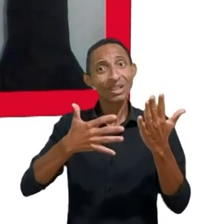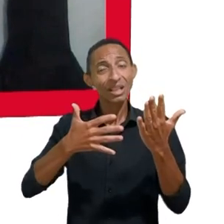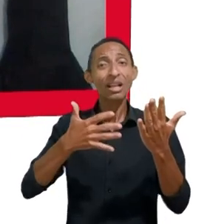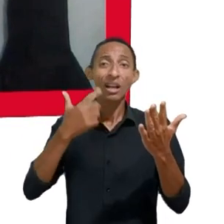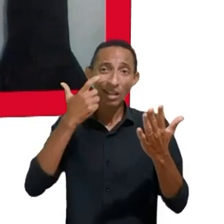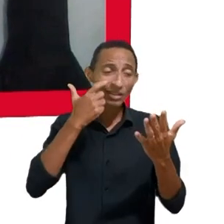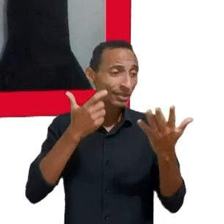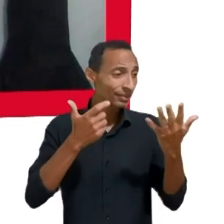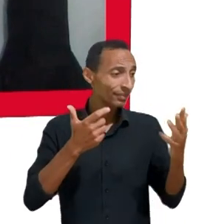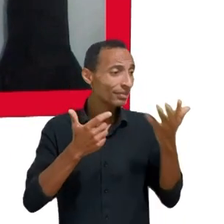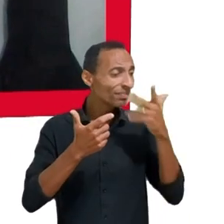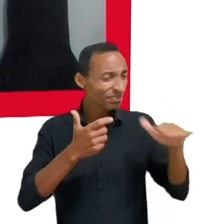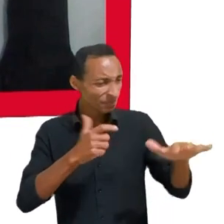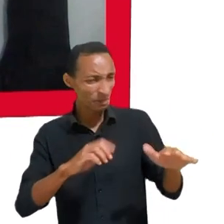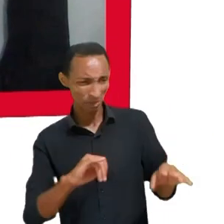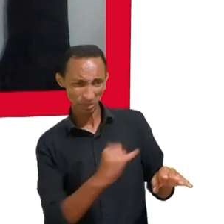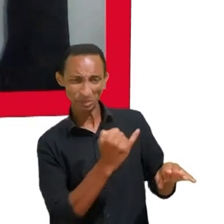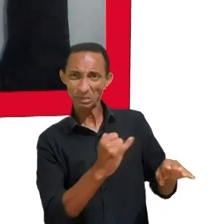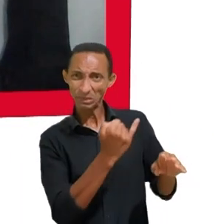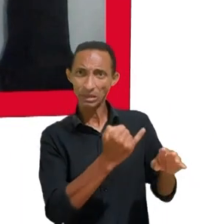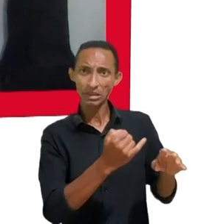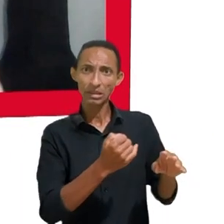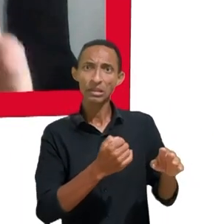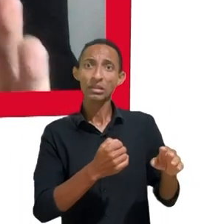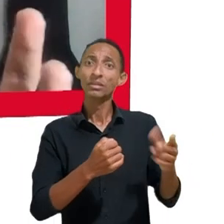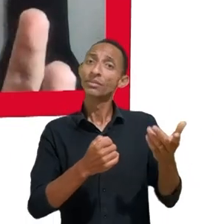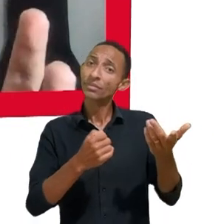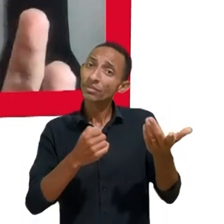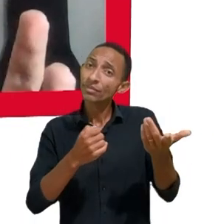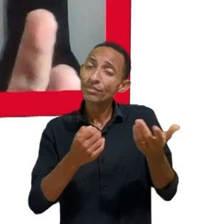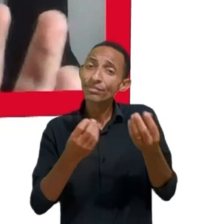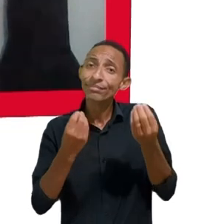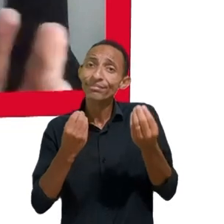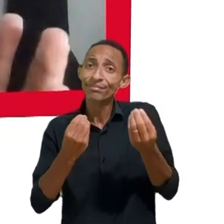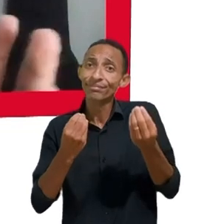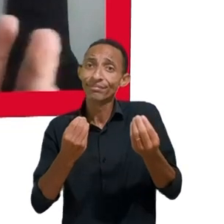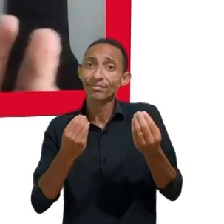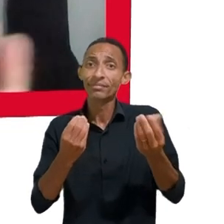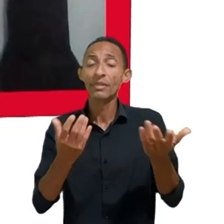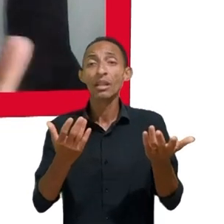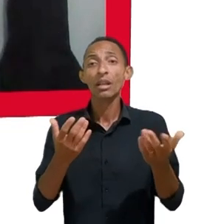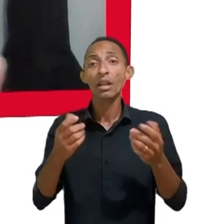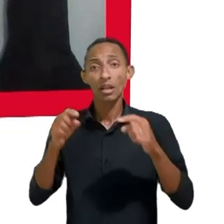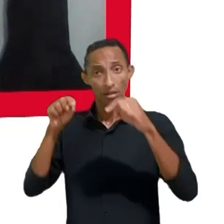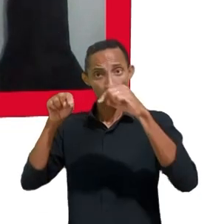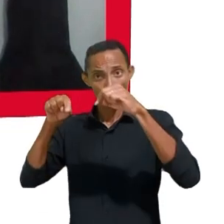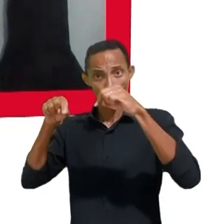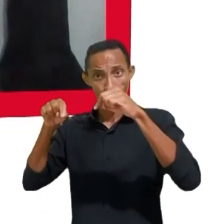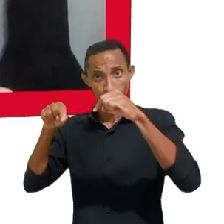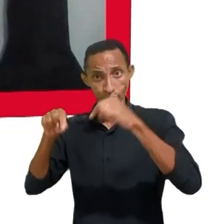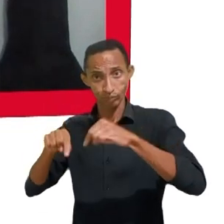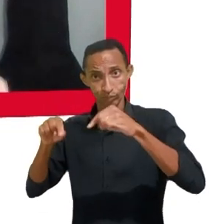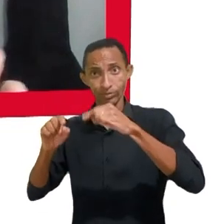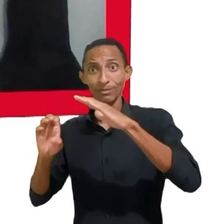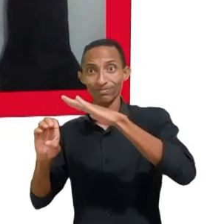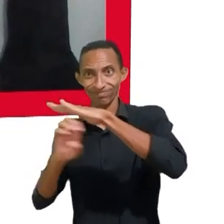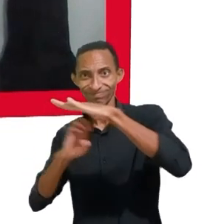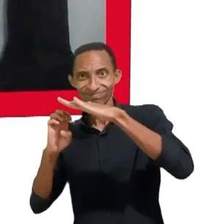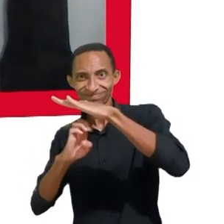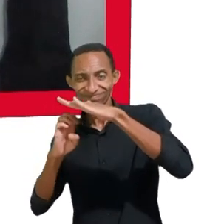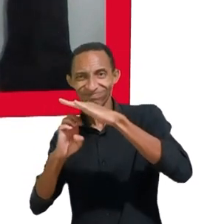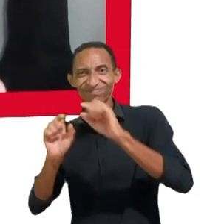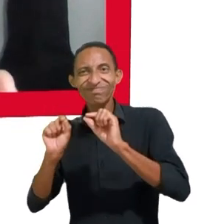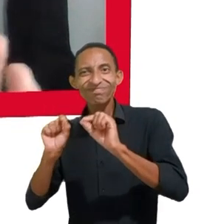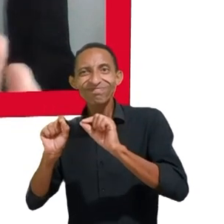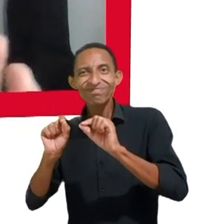por meio dos dados. Então, evidentemente que as empresas operam, né, desenhando suas estratégias